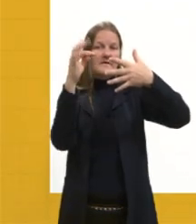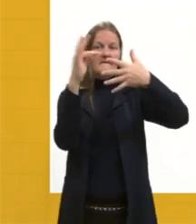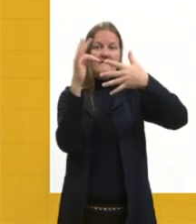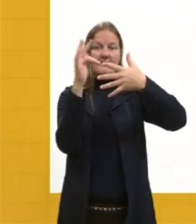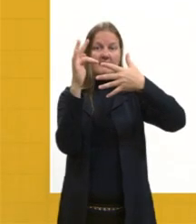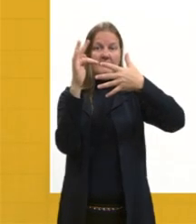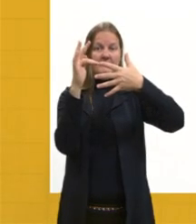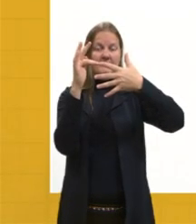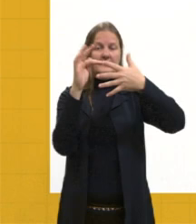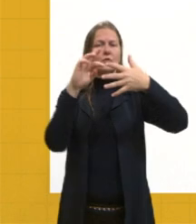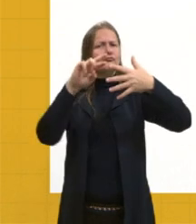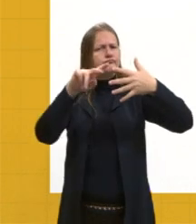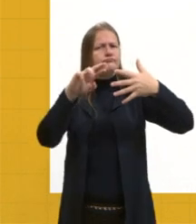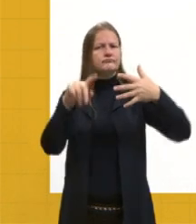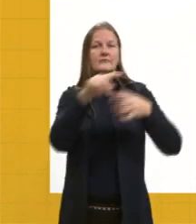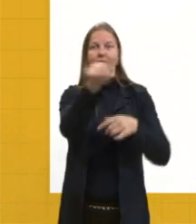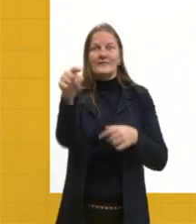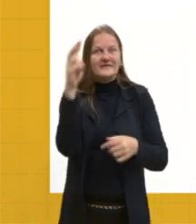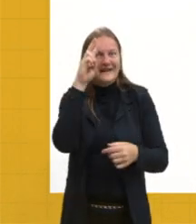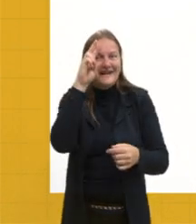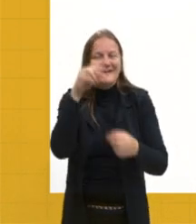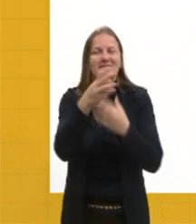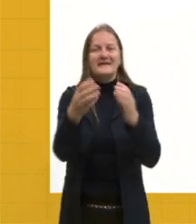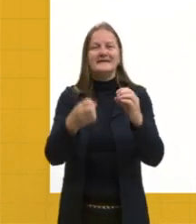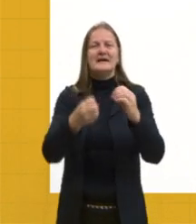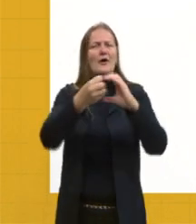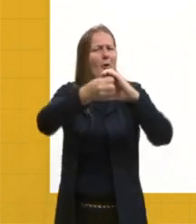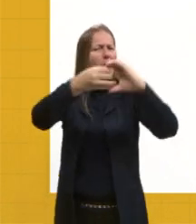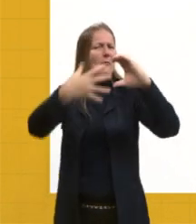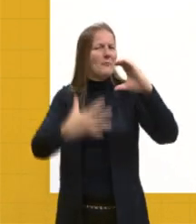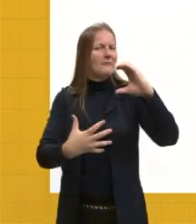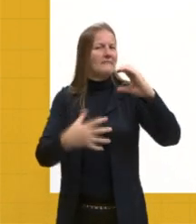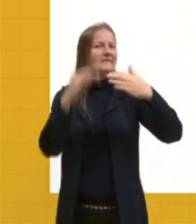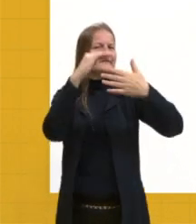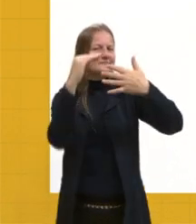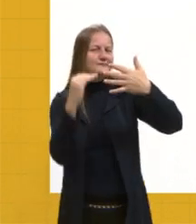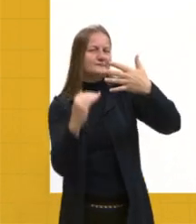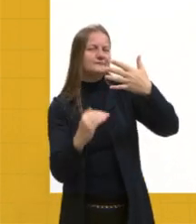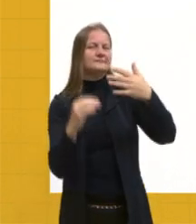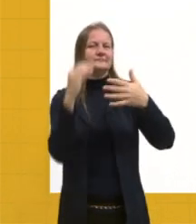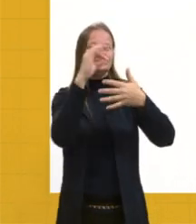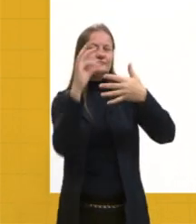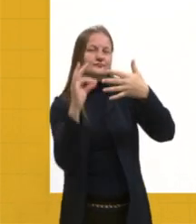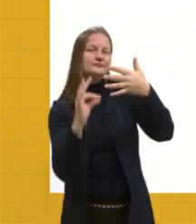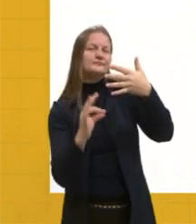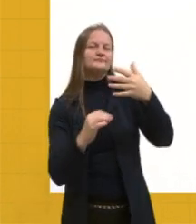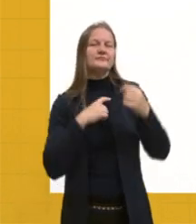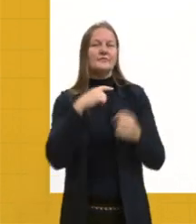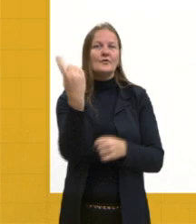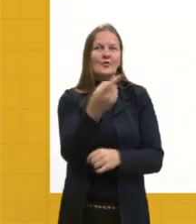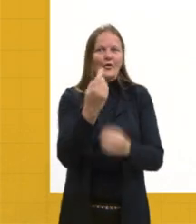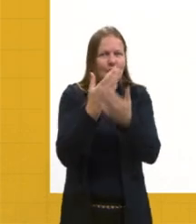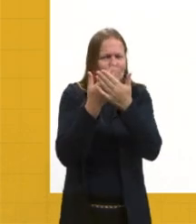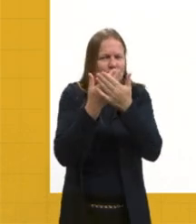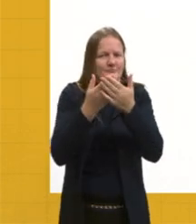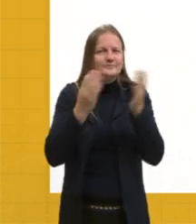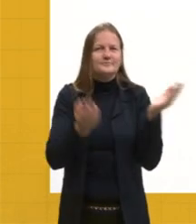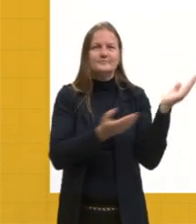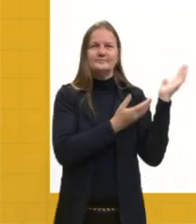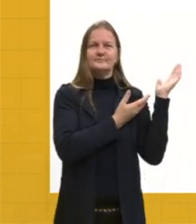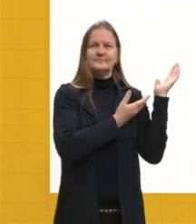relembrar vocês da classificação dos seres vivos, no qual a gente está estudando, aqui, ó.